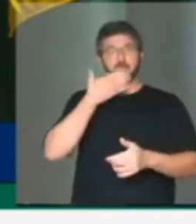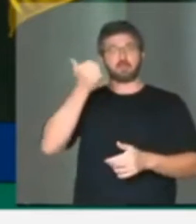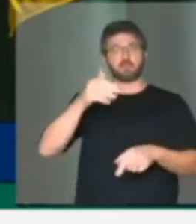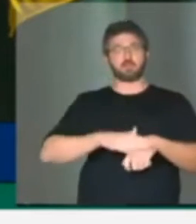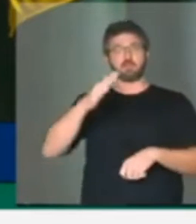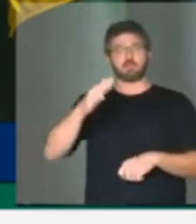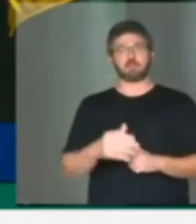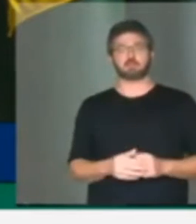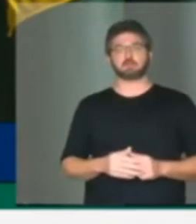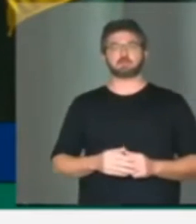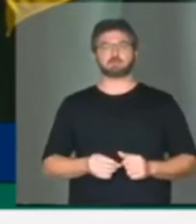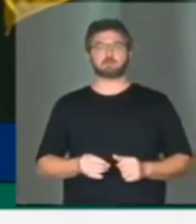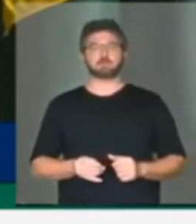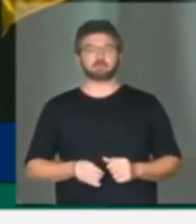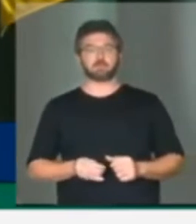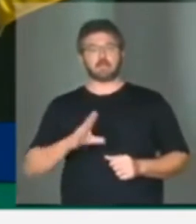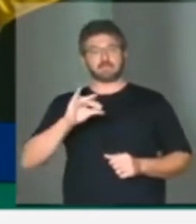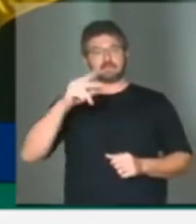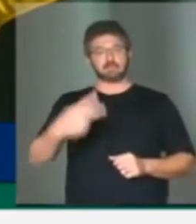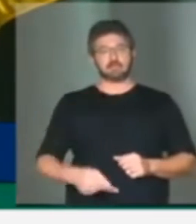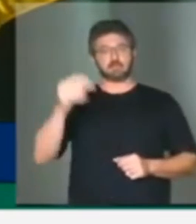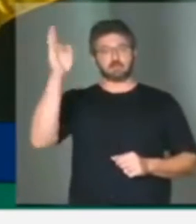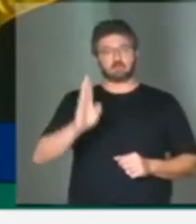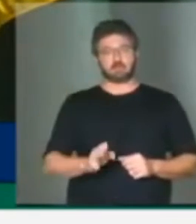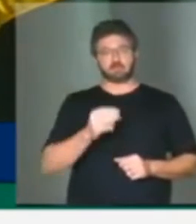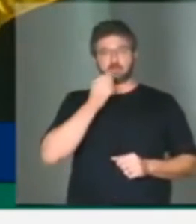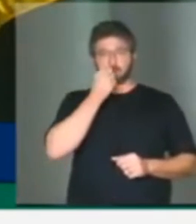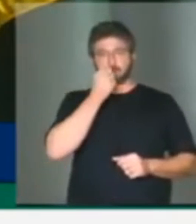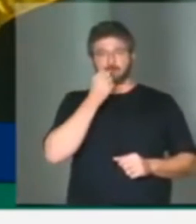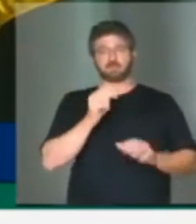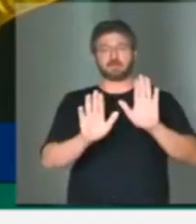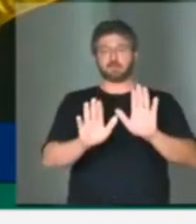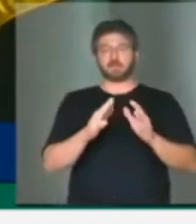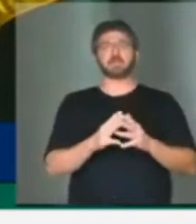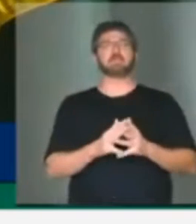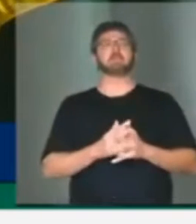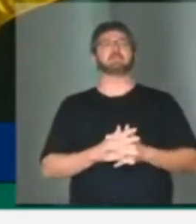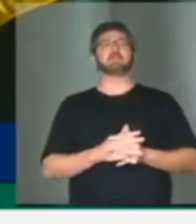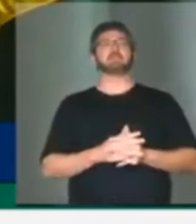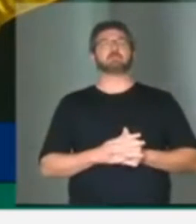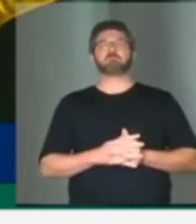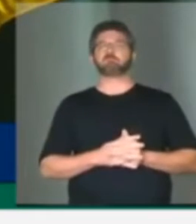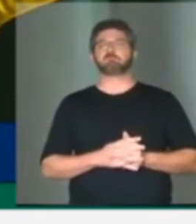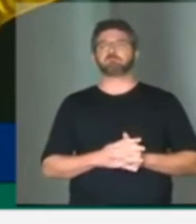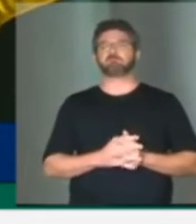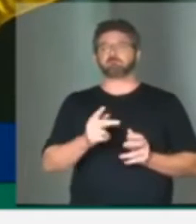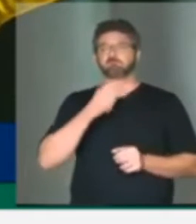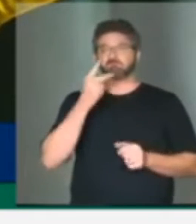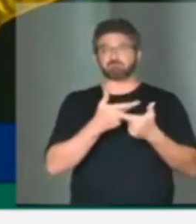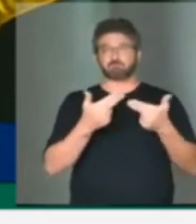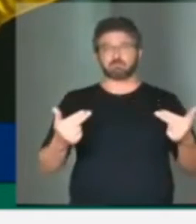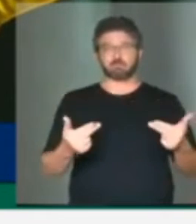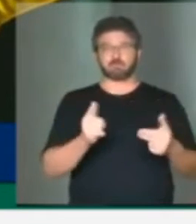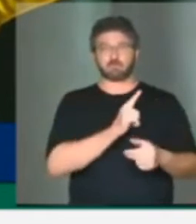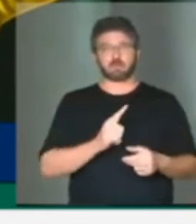a nossa atividade científica e tecnológica no Brasil. Mas eu queria ressaltar aqui, senhores e senhoras, que esse